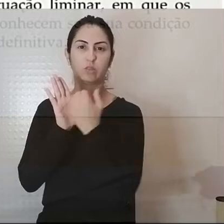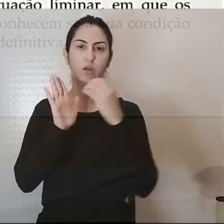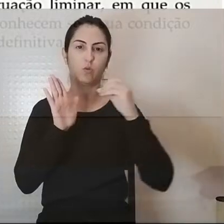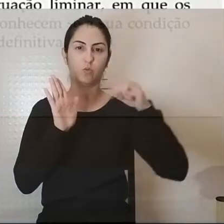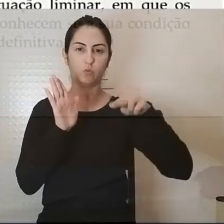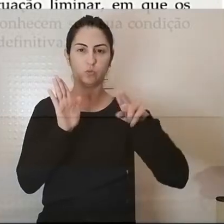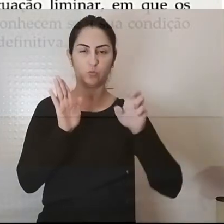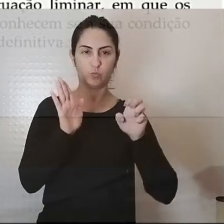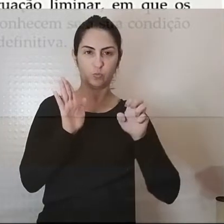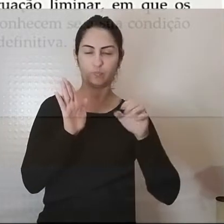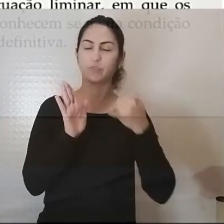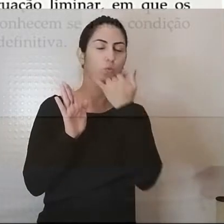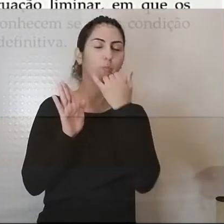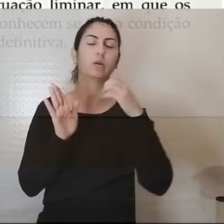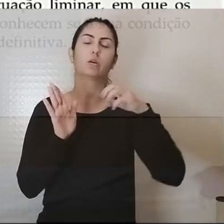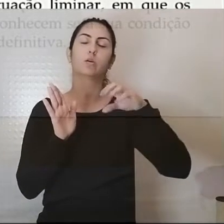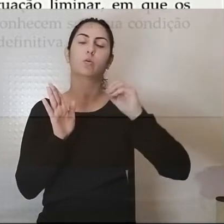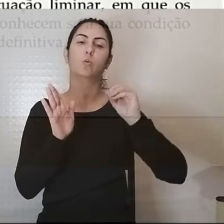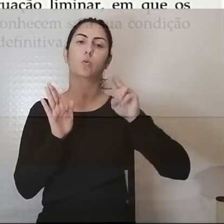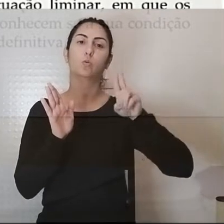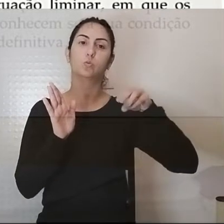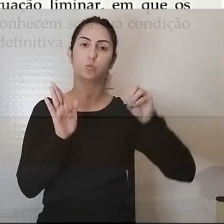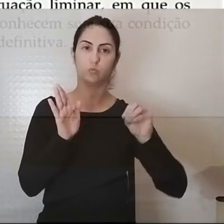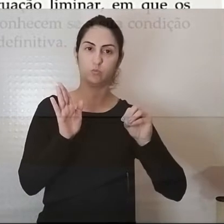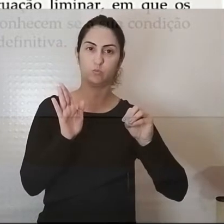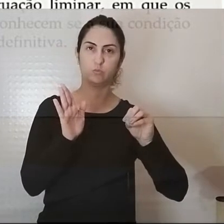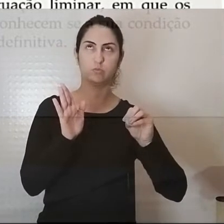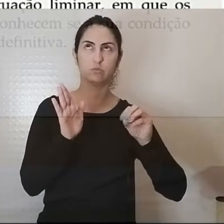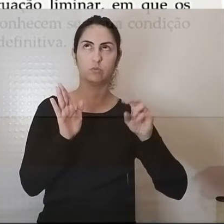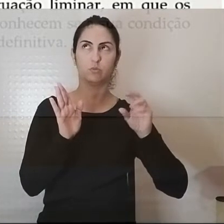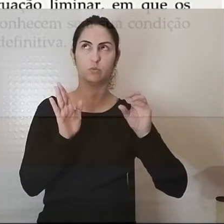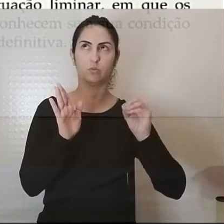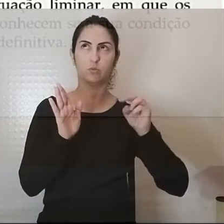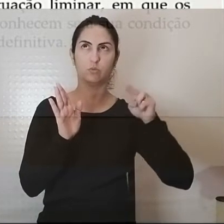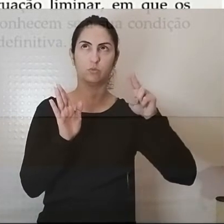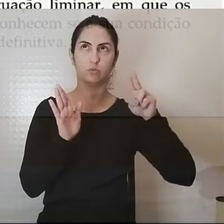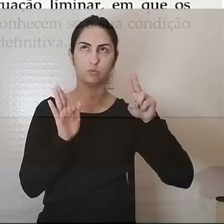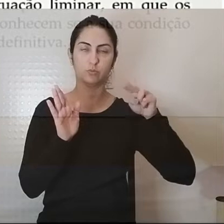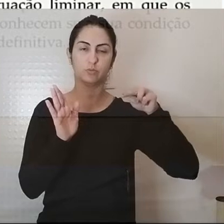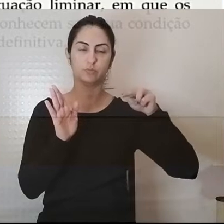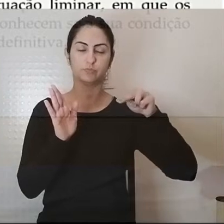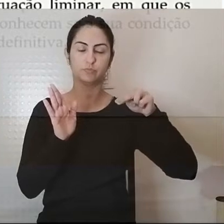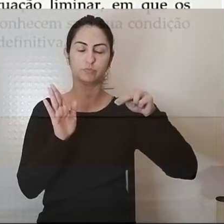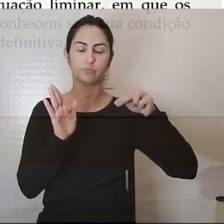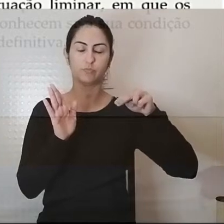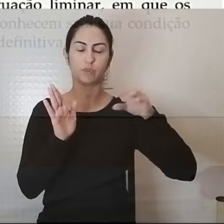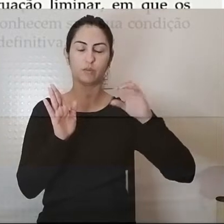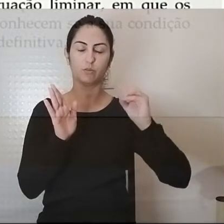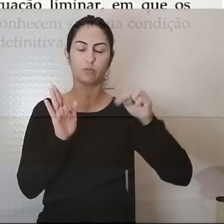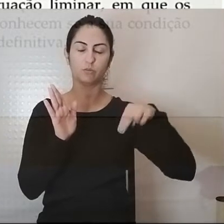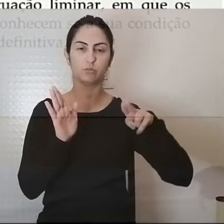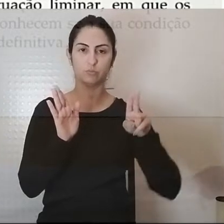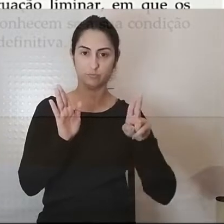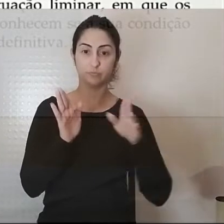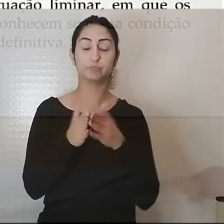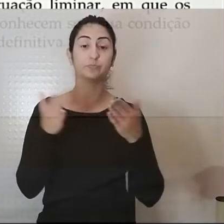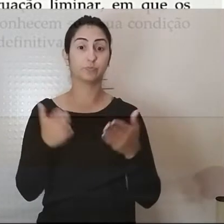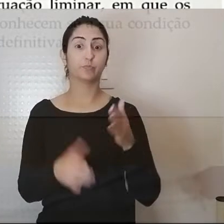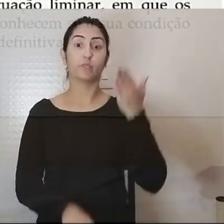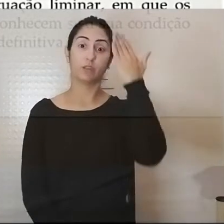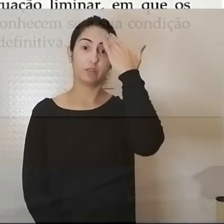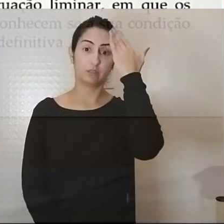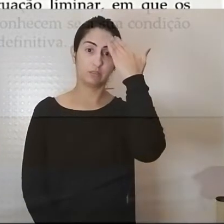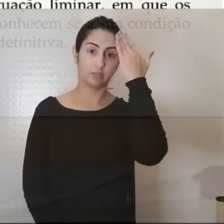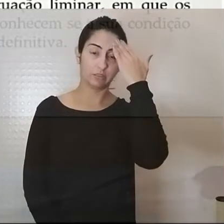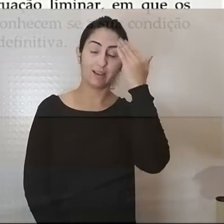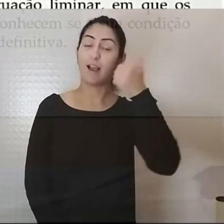deslocados mas aqui pode-se ver é incerto ou certo este lugar da mulher que tem